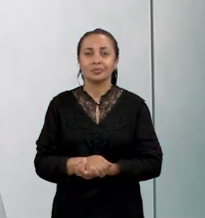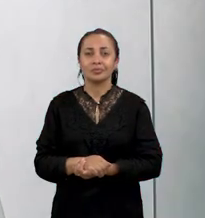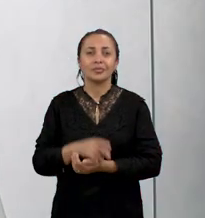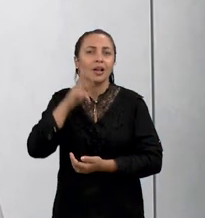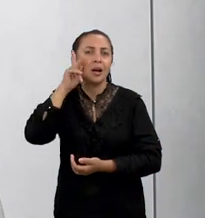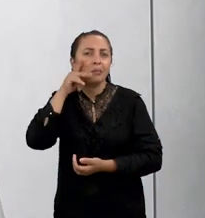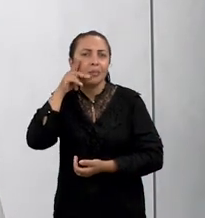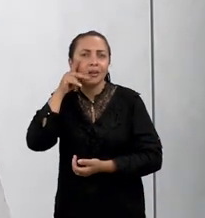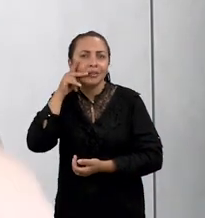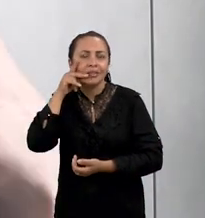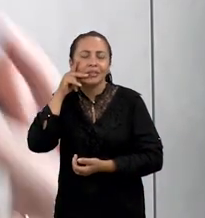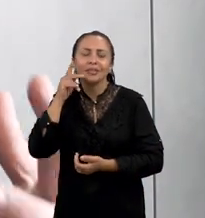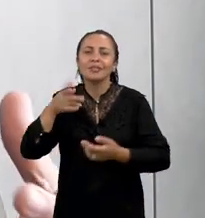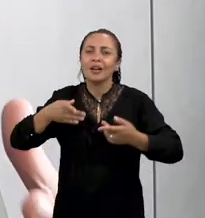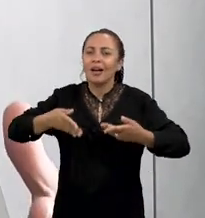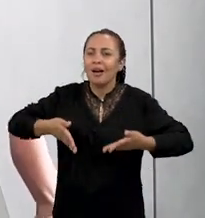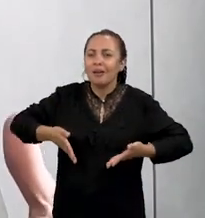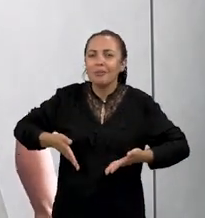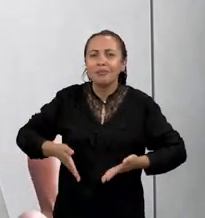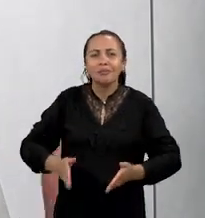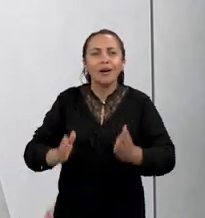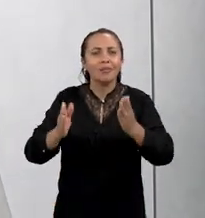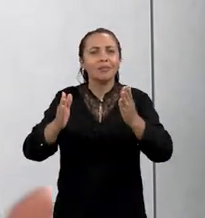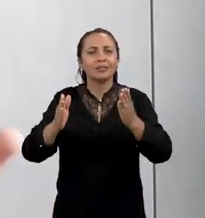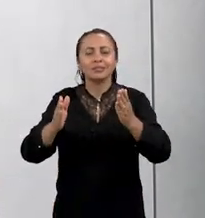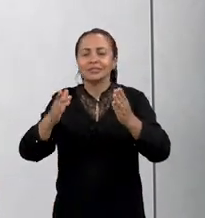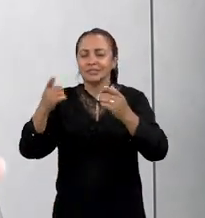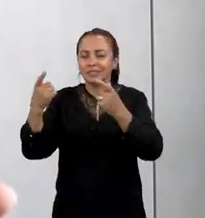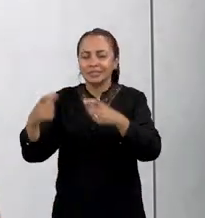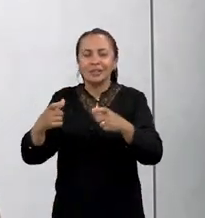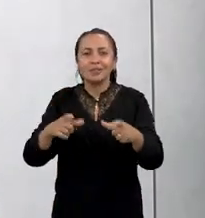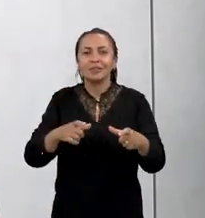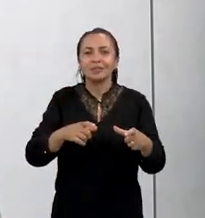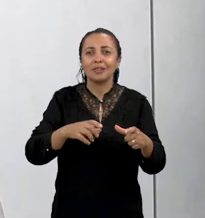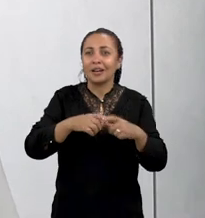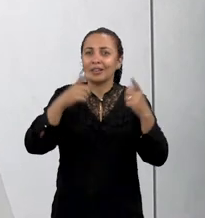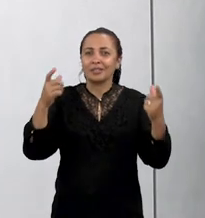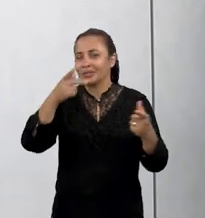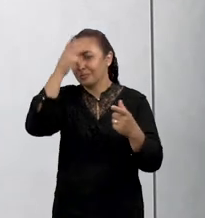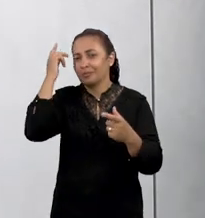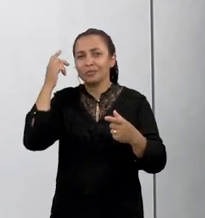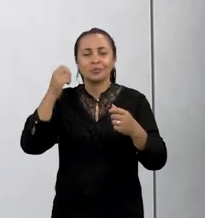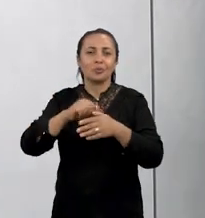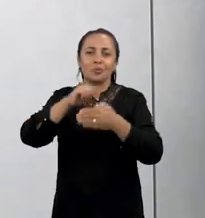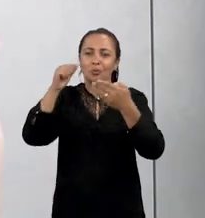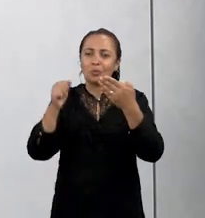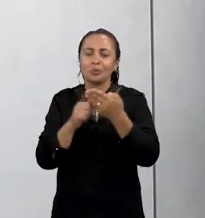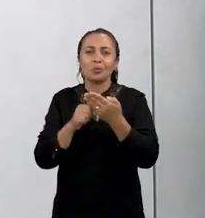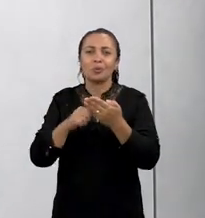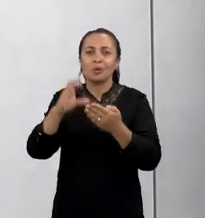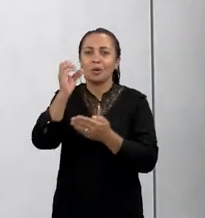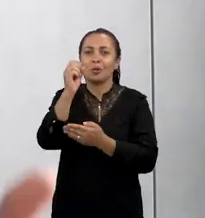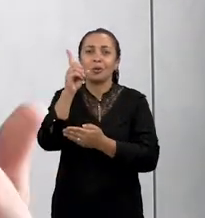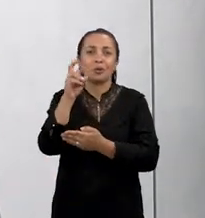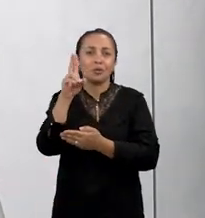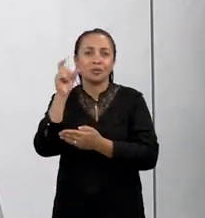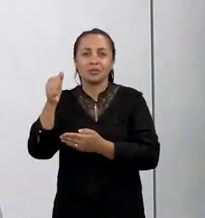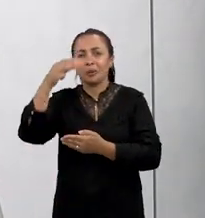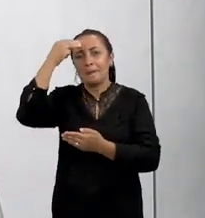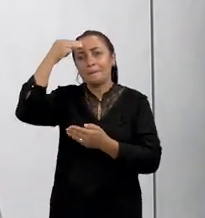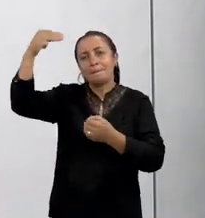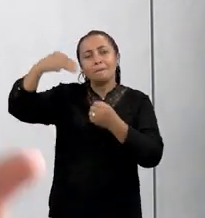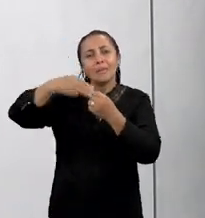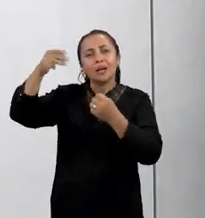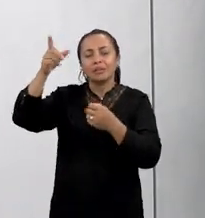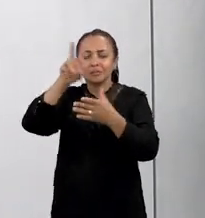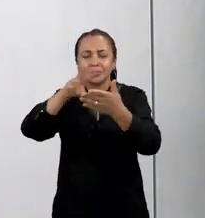A Paraíba é celeiro de grandes dos cordelistas. Poetas e violeiros, cantadores repentistas, mestres da